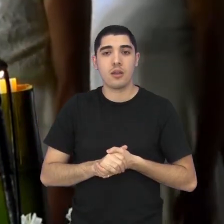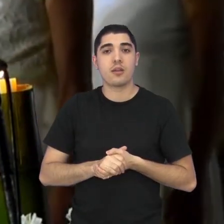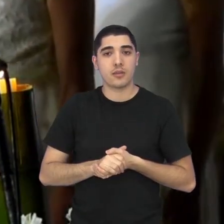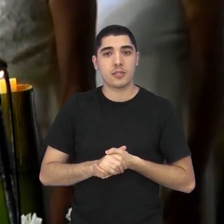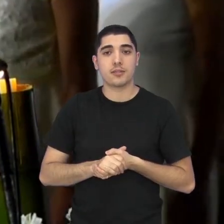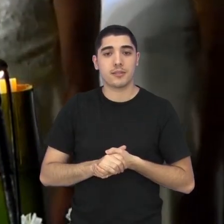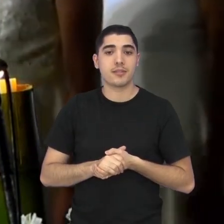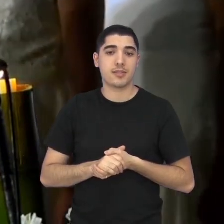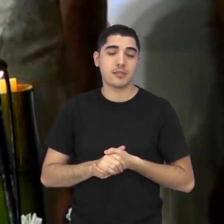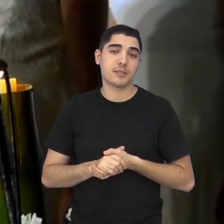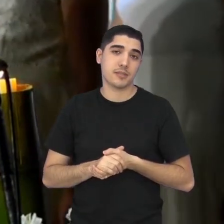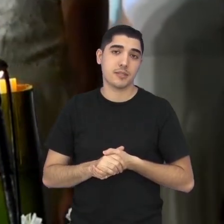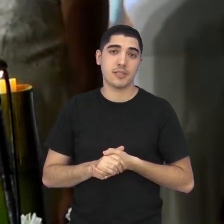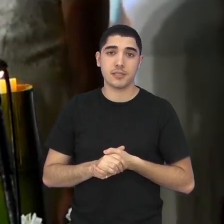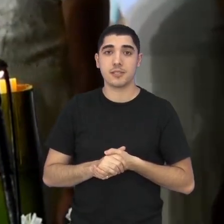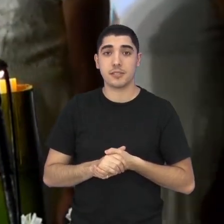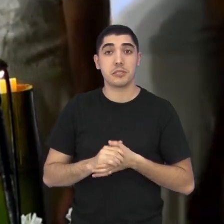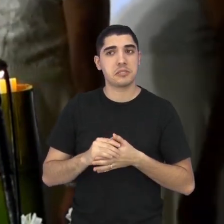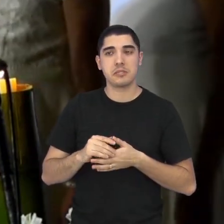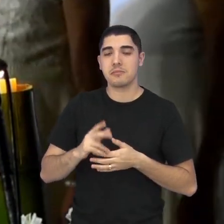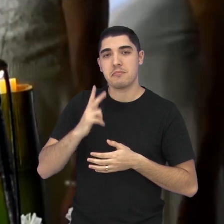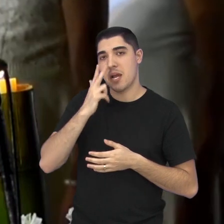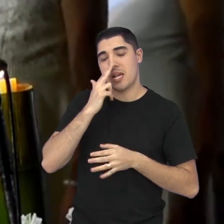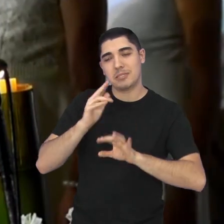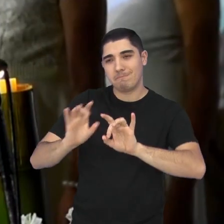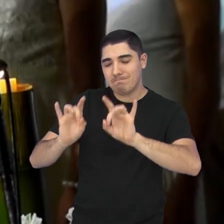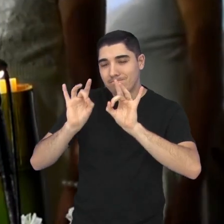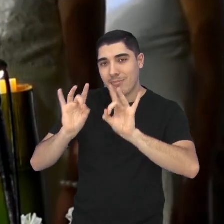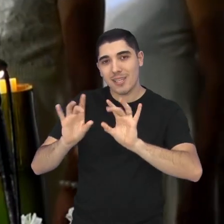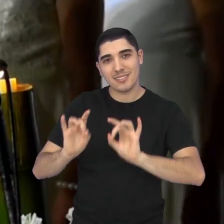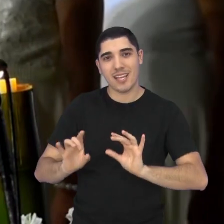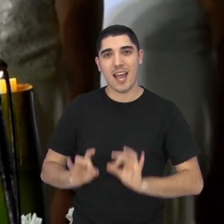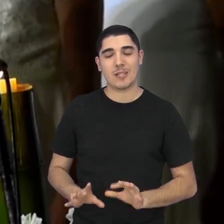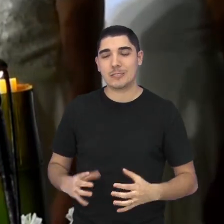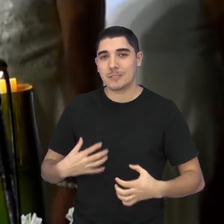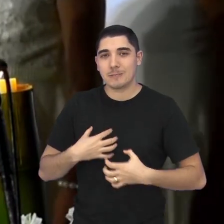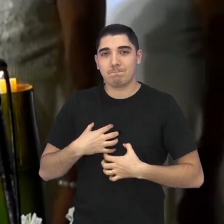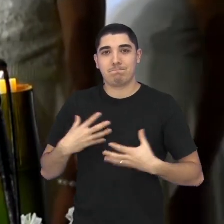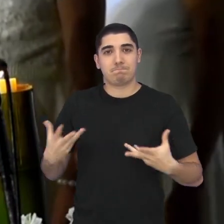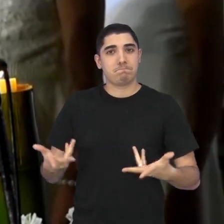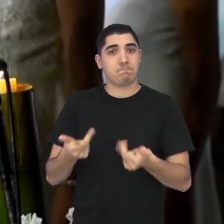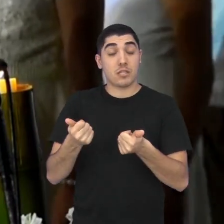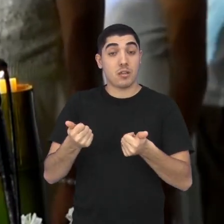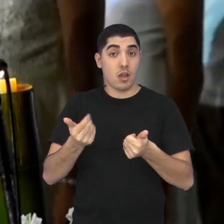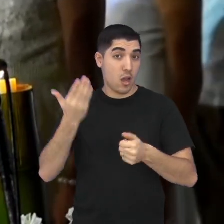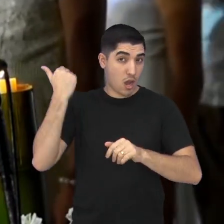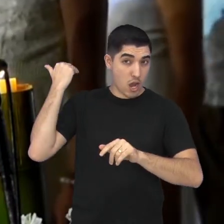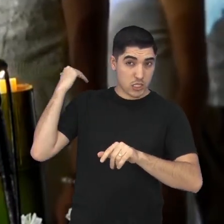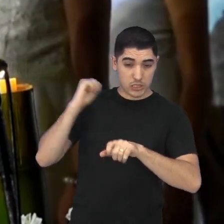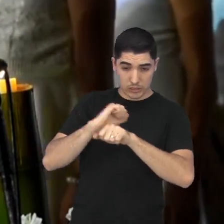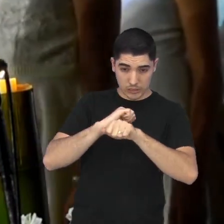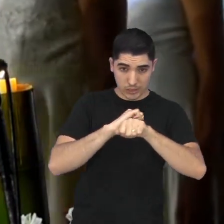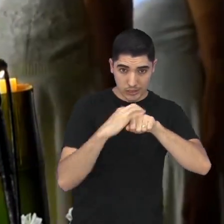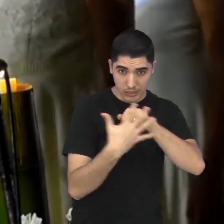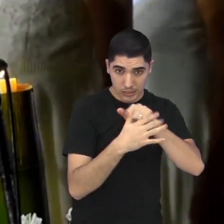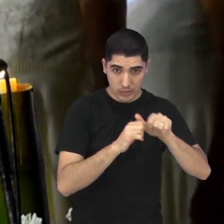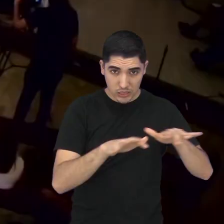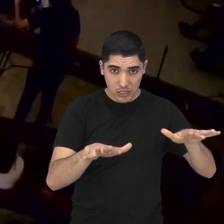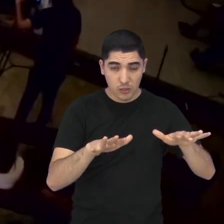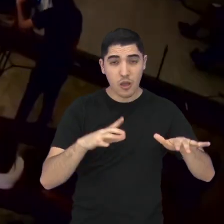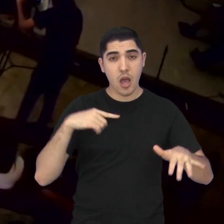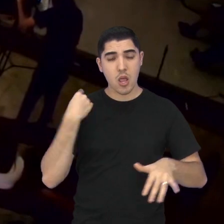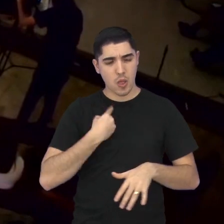foi mágico, assim, a gente lá no meio da pandemia, a gente achou assim, nossa,